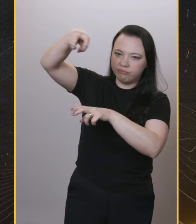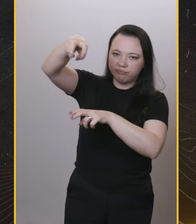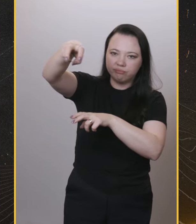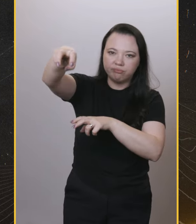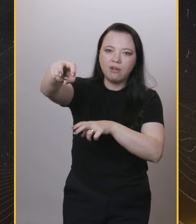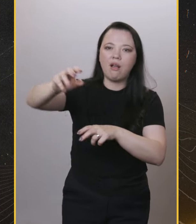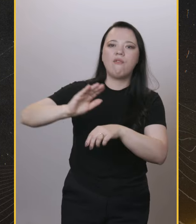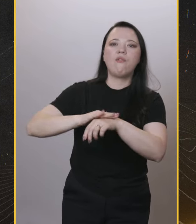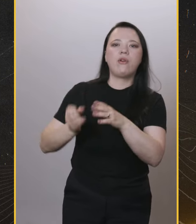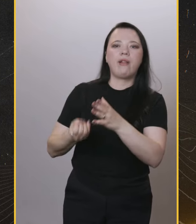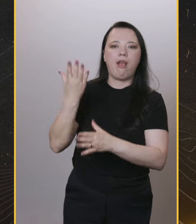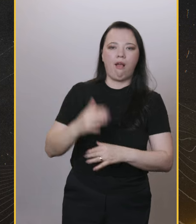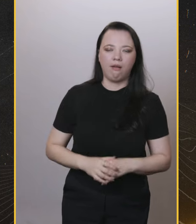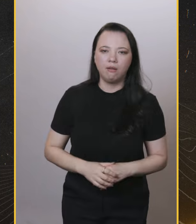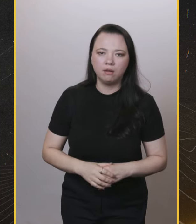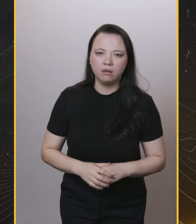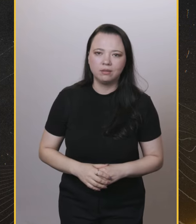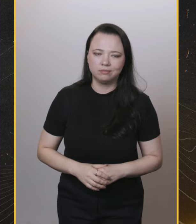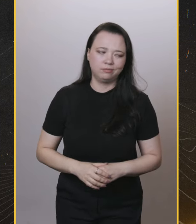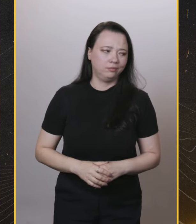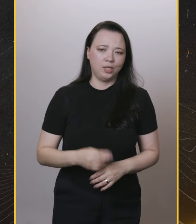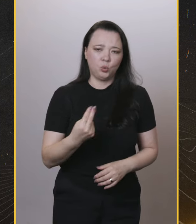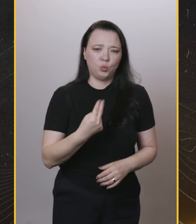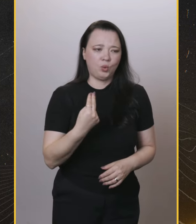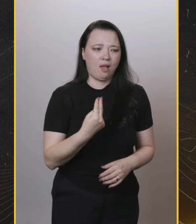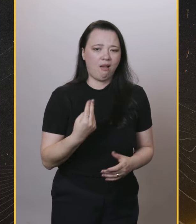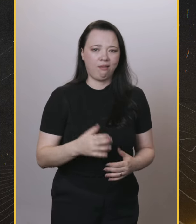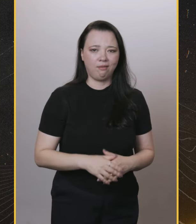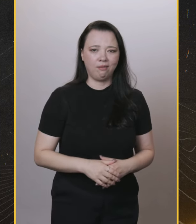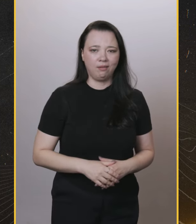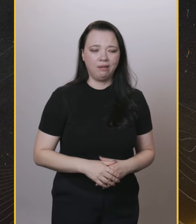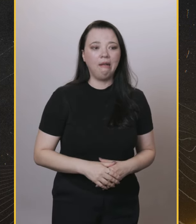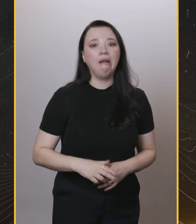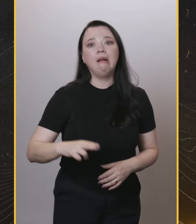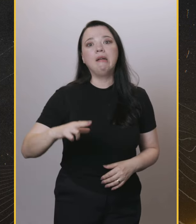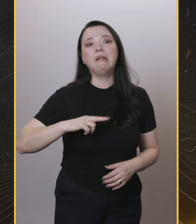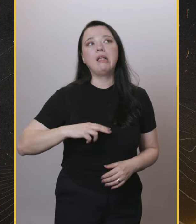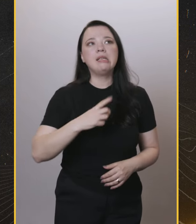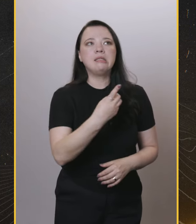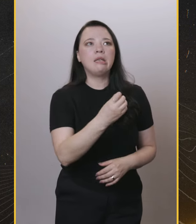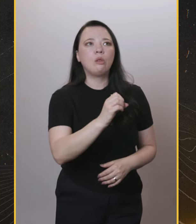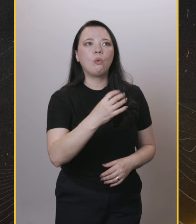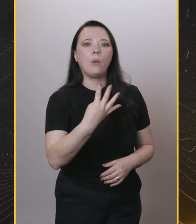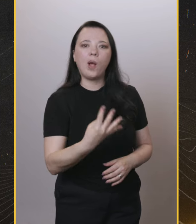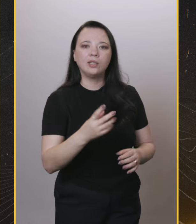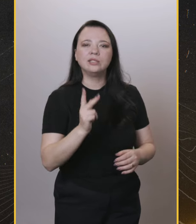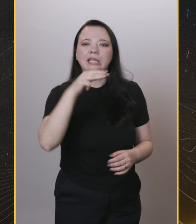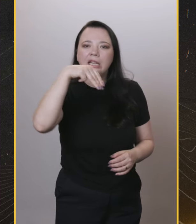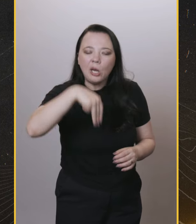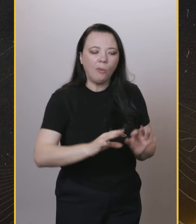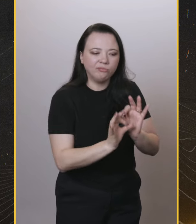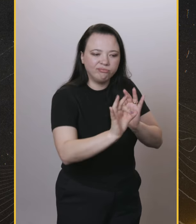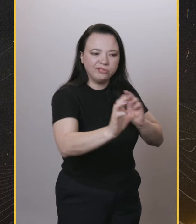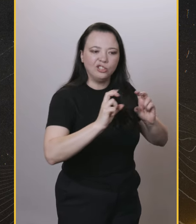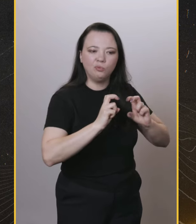cidade não tem esse relevo, não é isso. A gente transporta... Cara, nós transportamos 7 milhões de